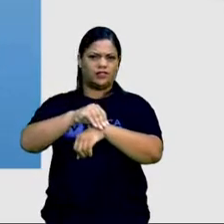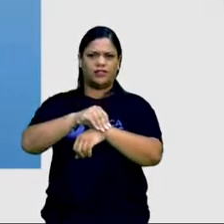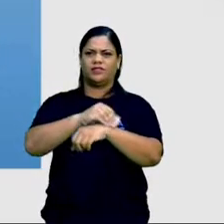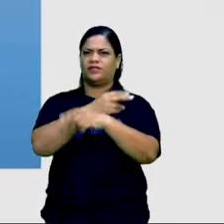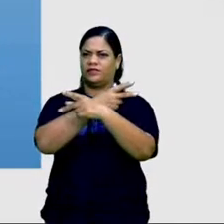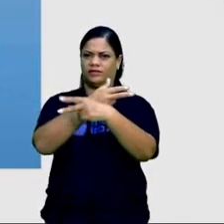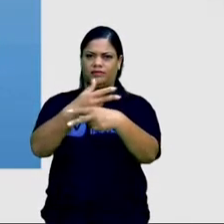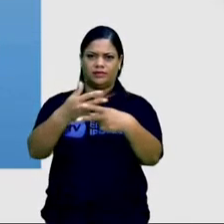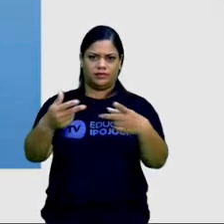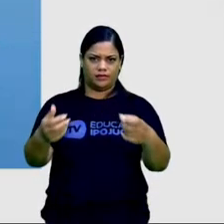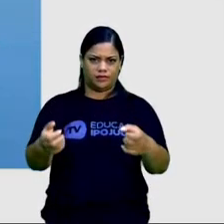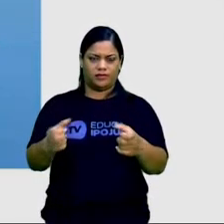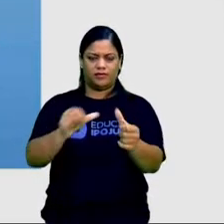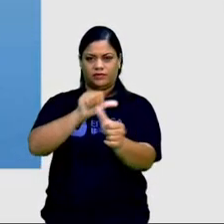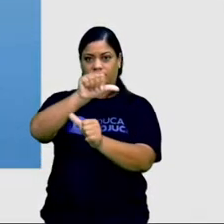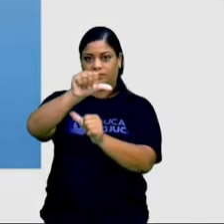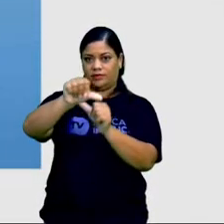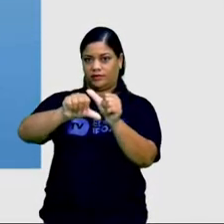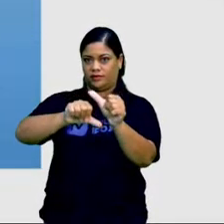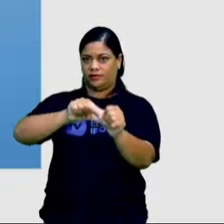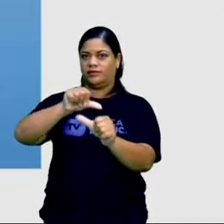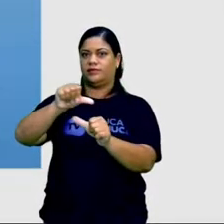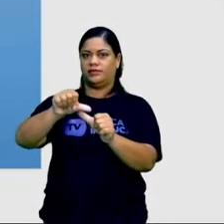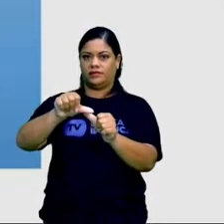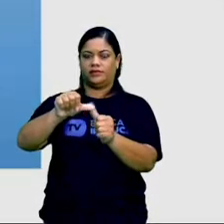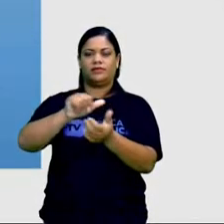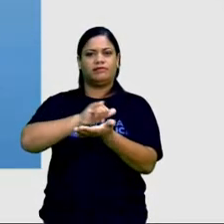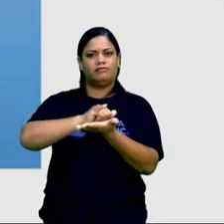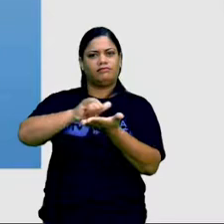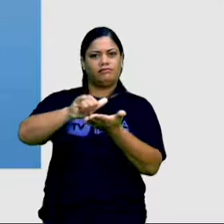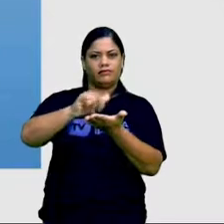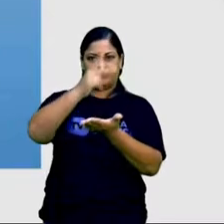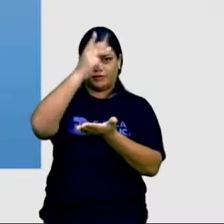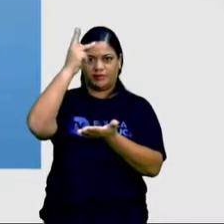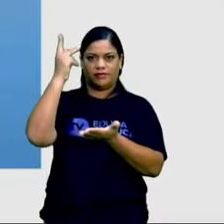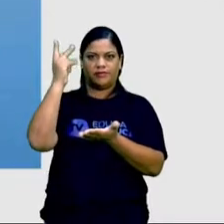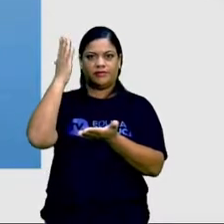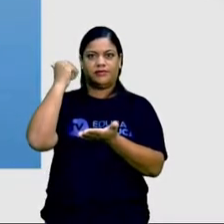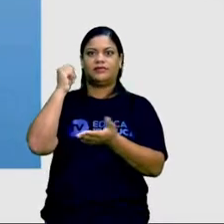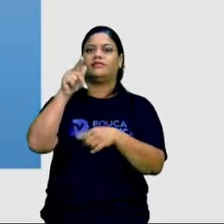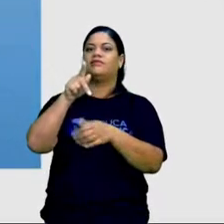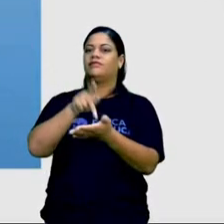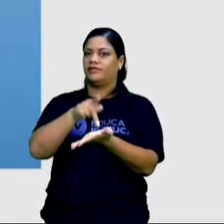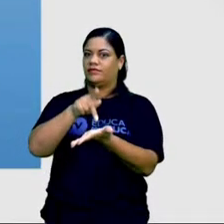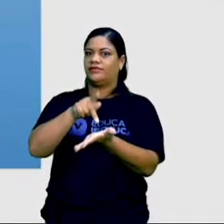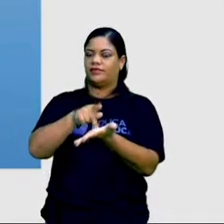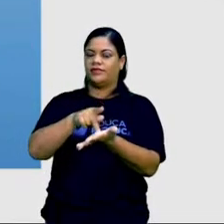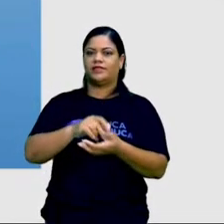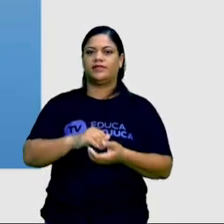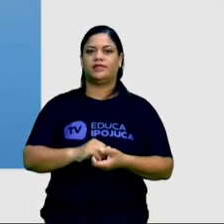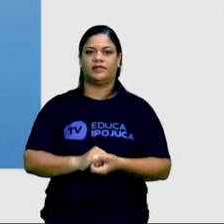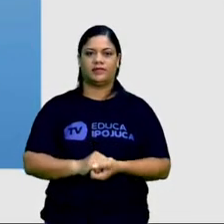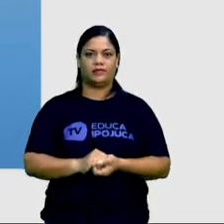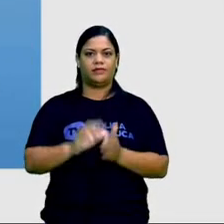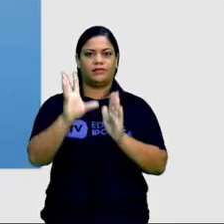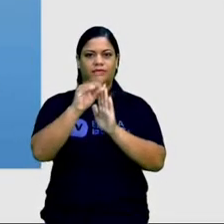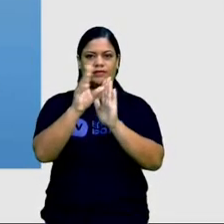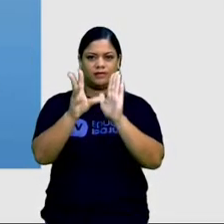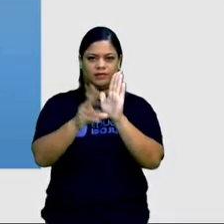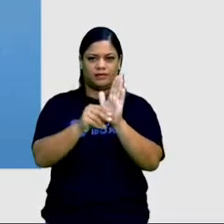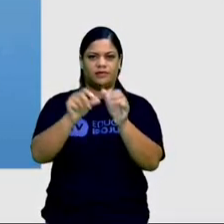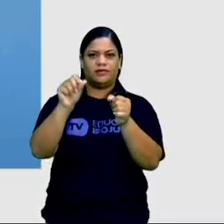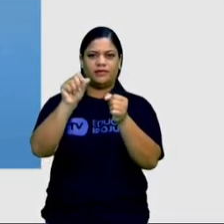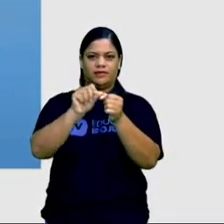notícias são alteradas para passar mensagem diferente daquela da original. Conteúdo fabricado,